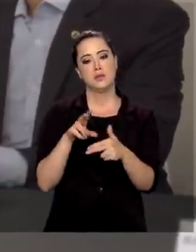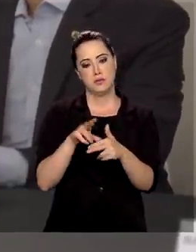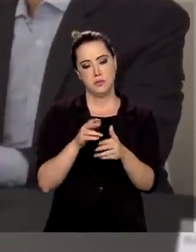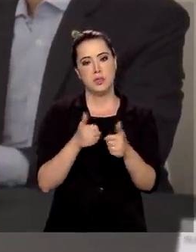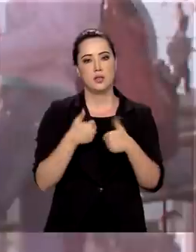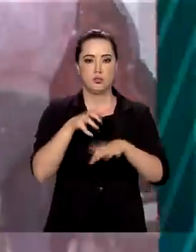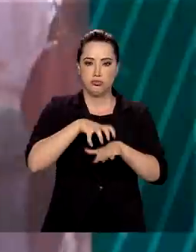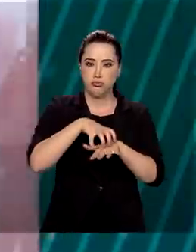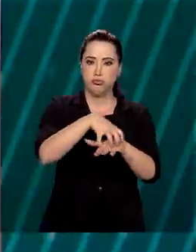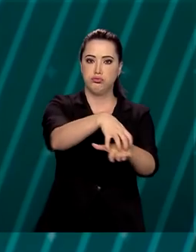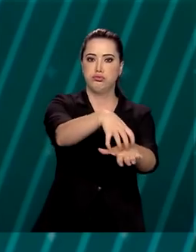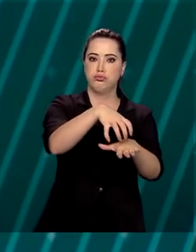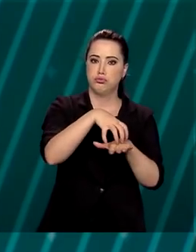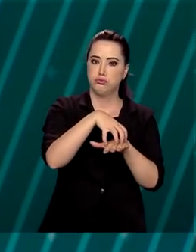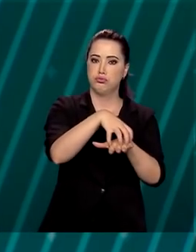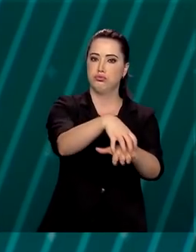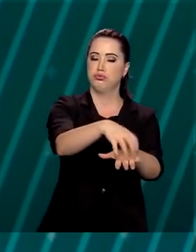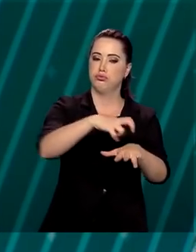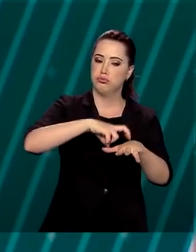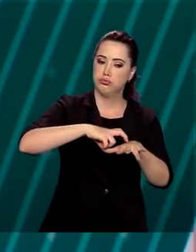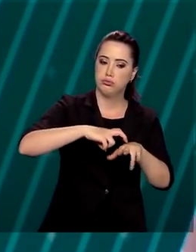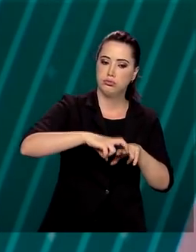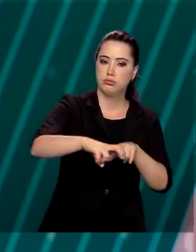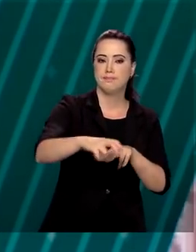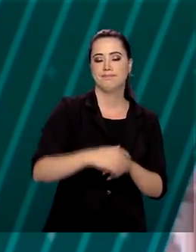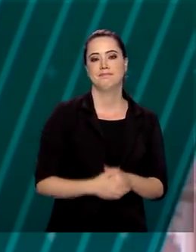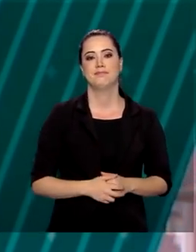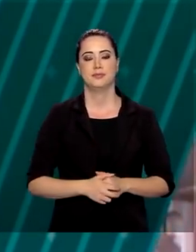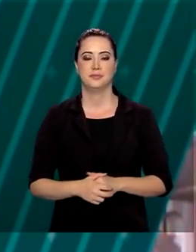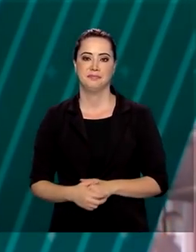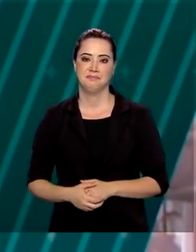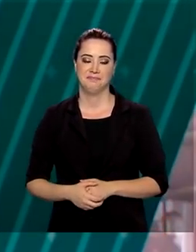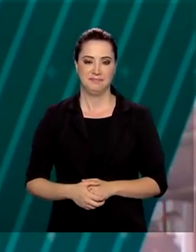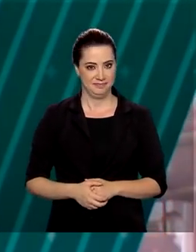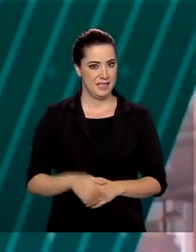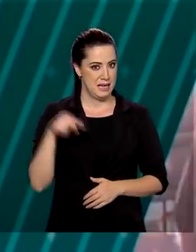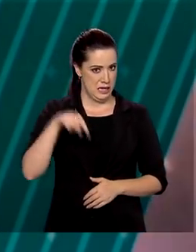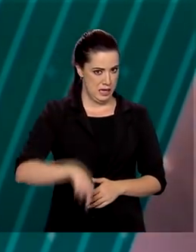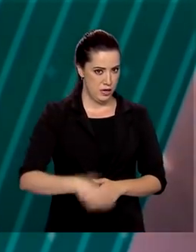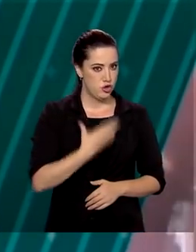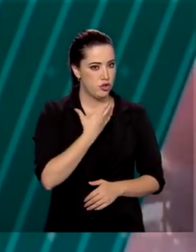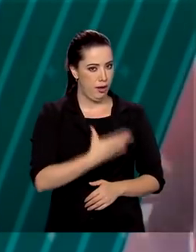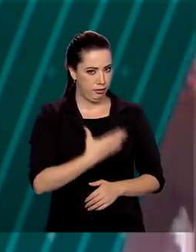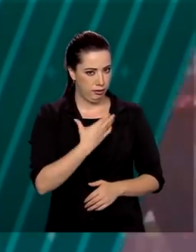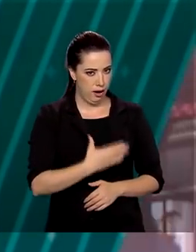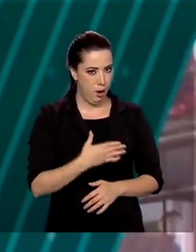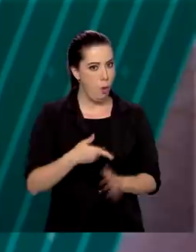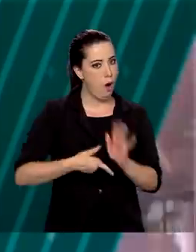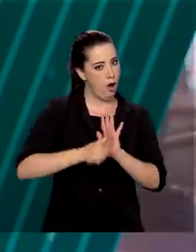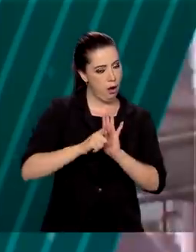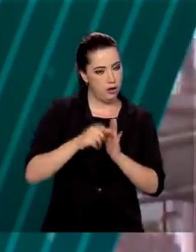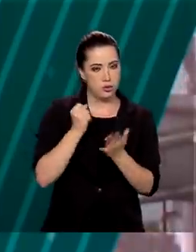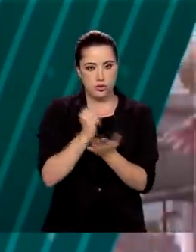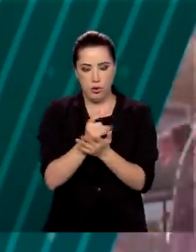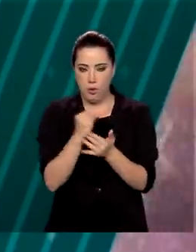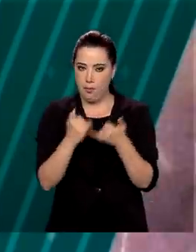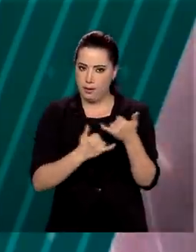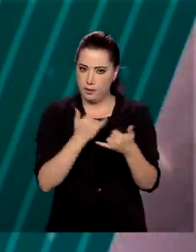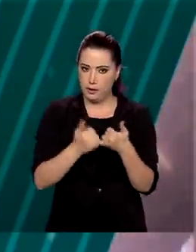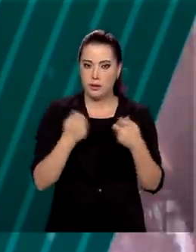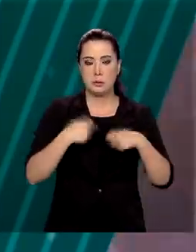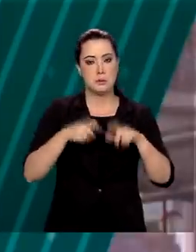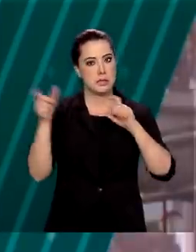aqui no Brasil. Neste Natal, na hora de comprar brinquedos, é preciso ficar atento para evitar riscos às crianças.